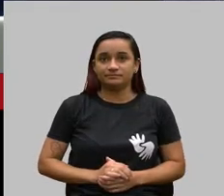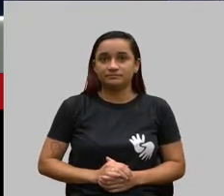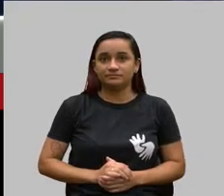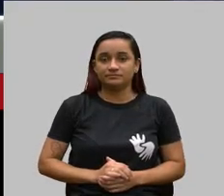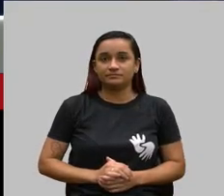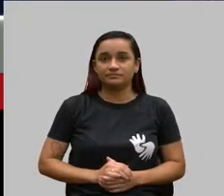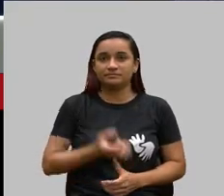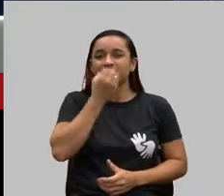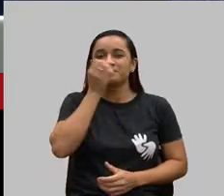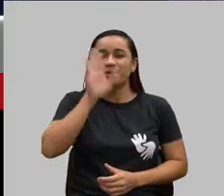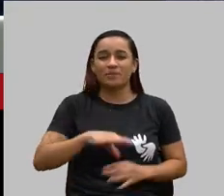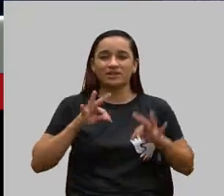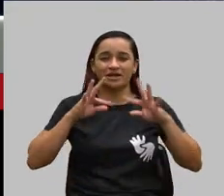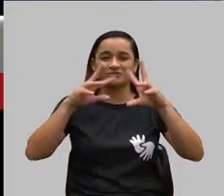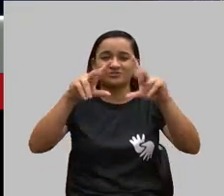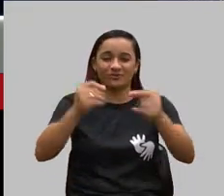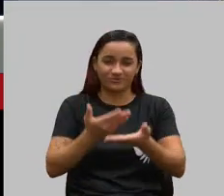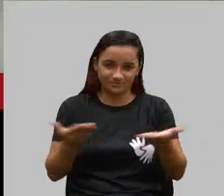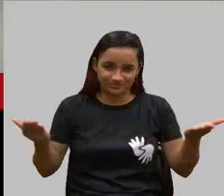Boa tarde a todos.